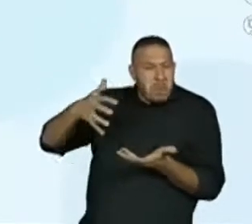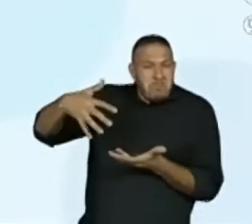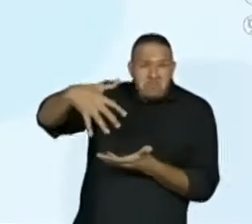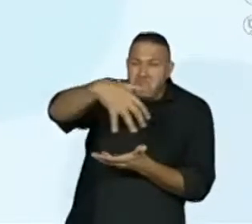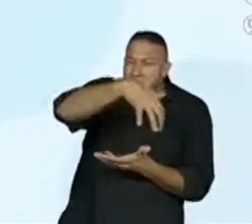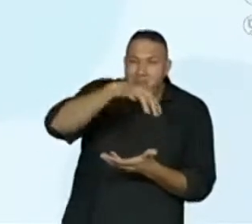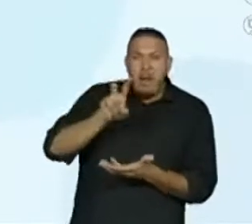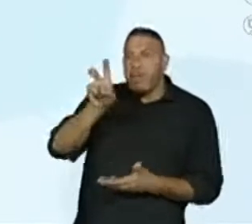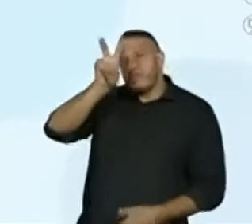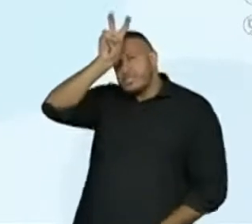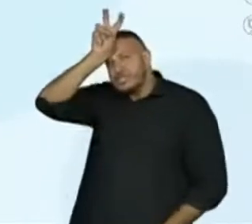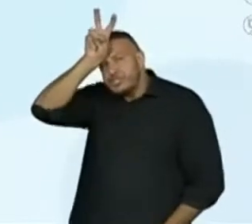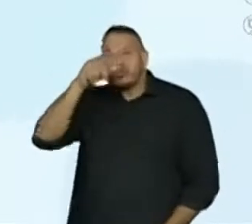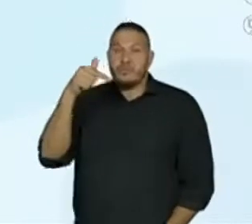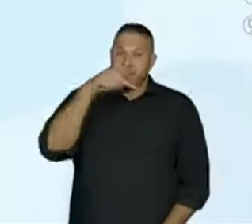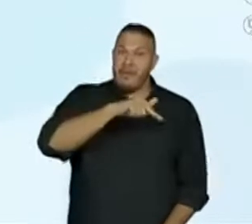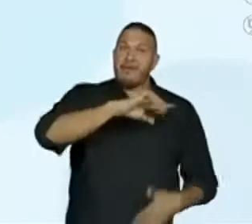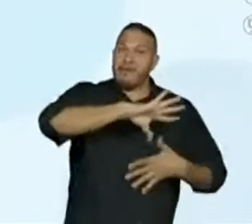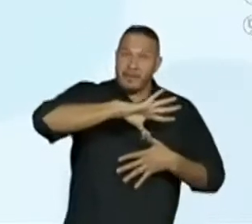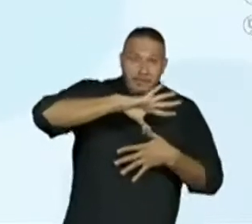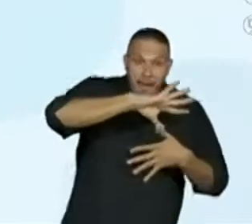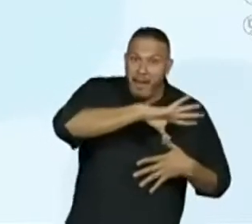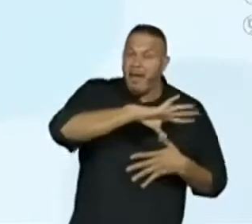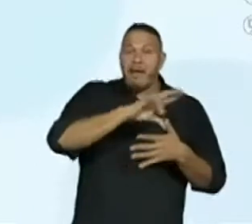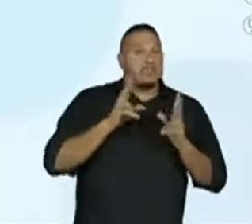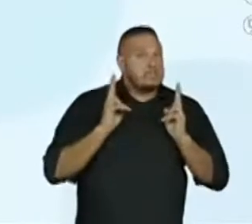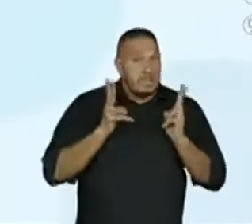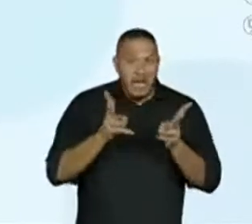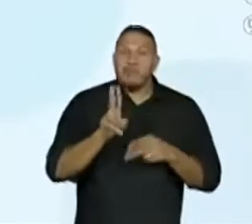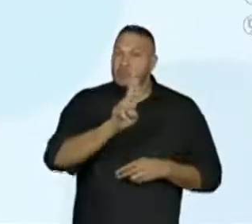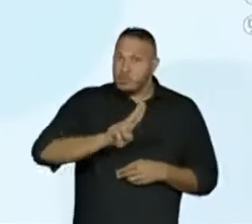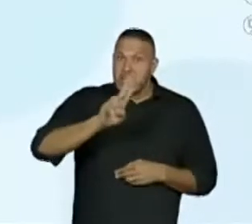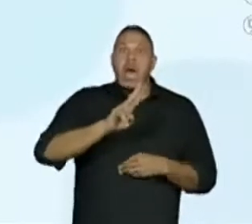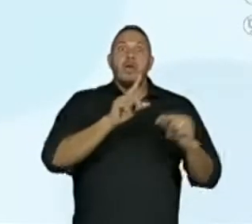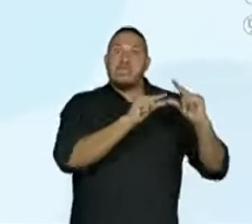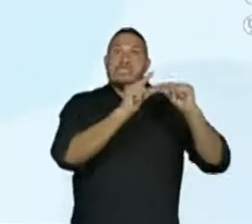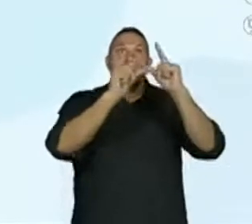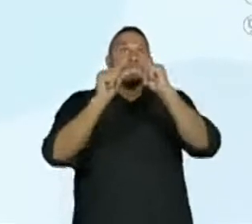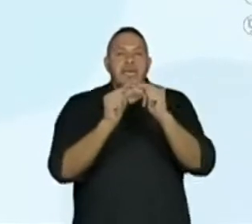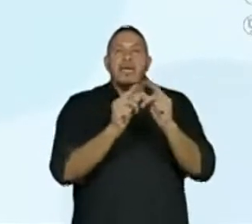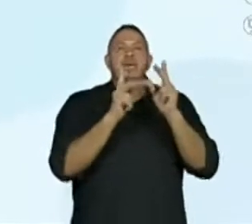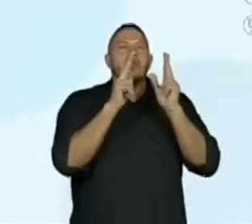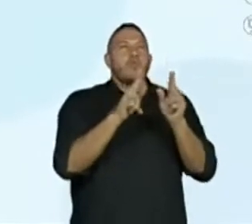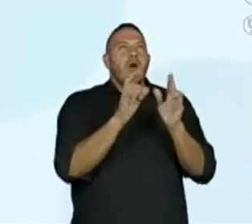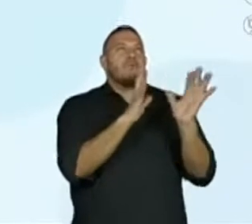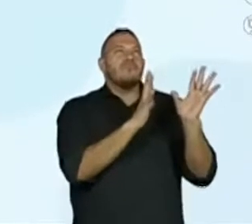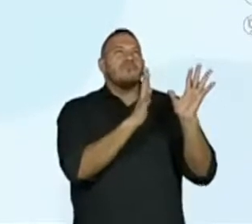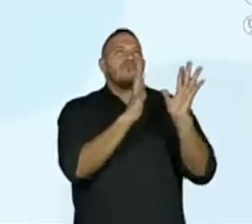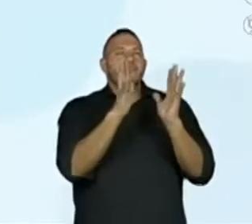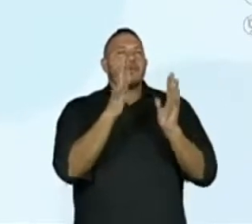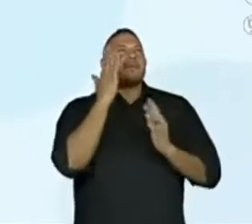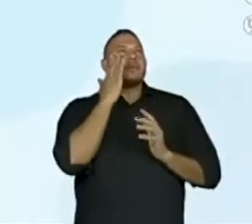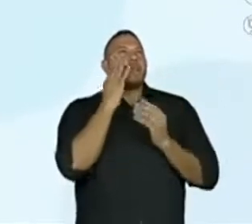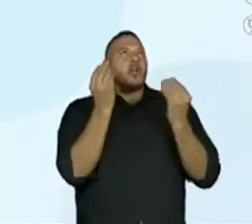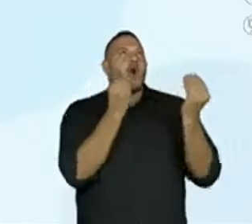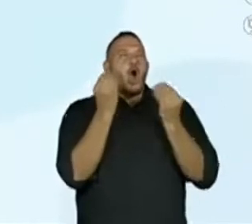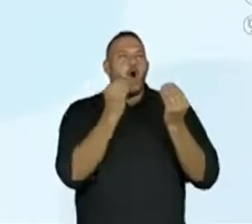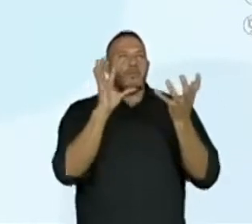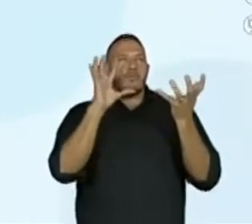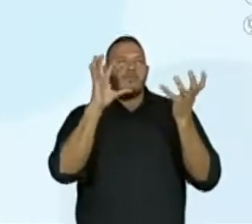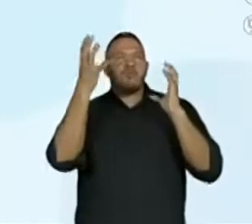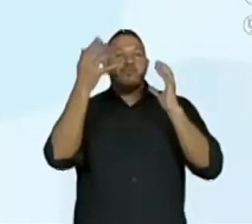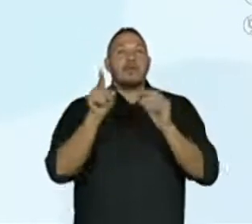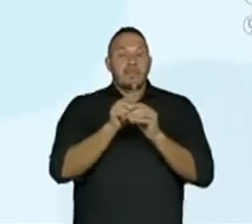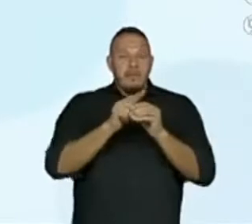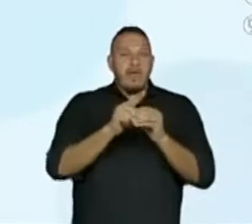à América, sempre utilizaram as estrelas como uma espécie de agenda do clima e como bússola